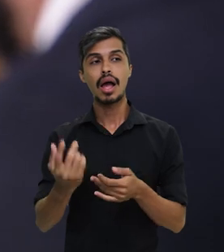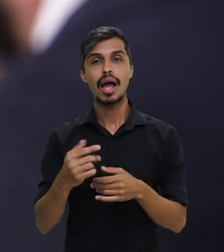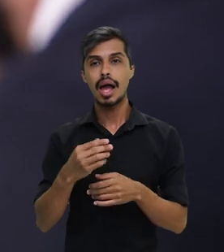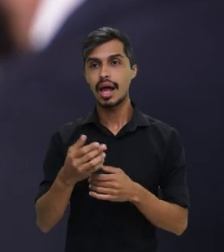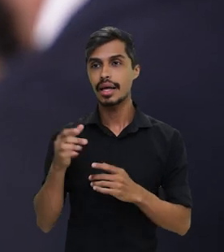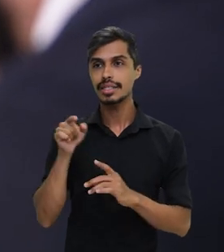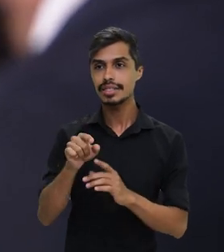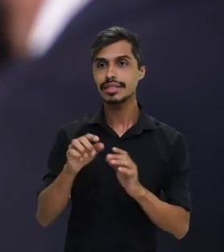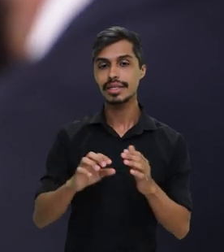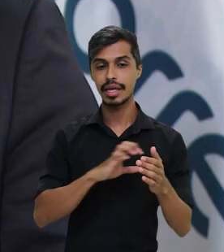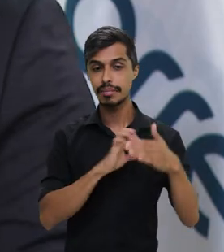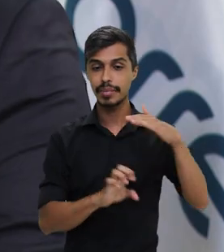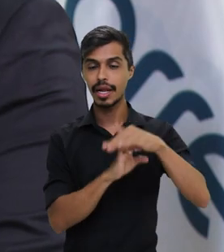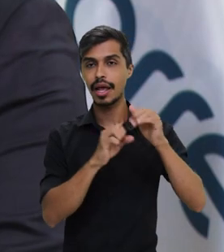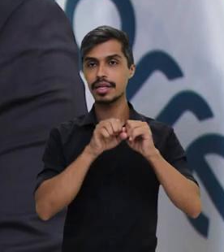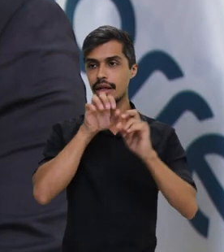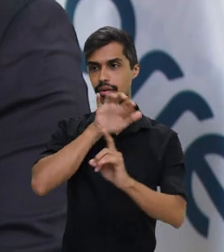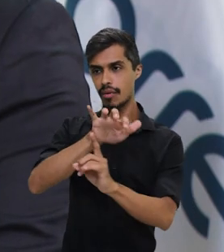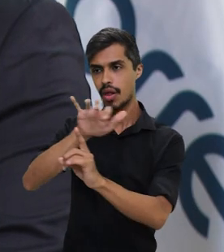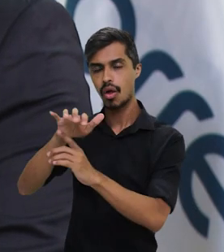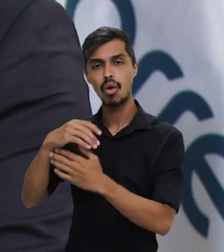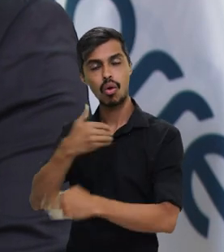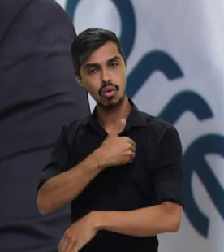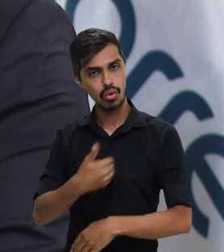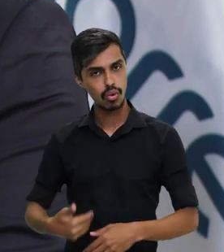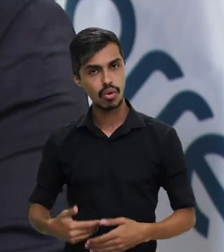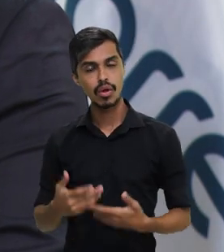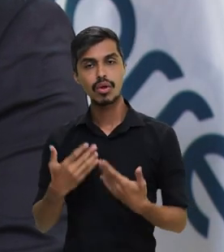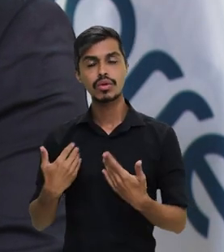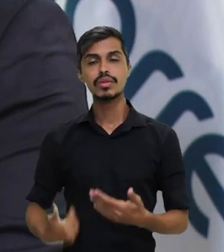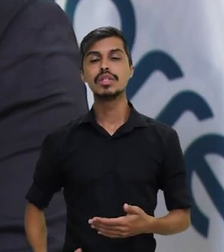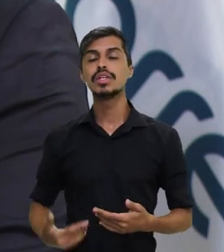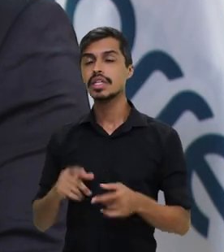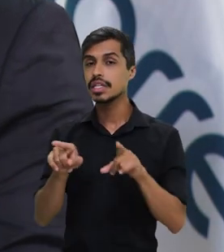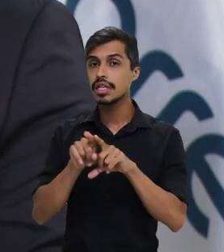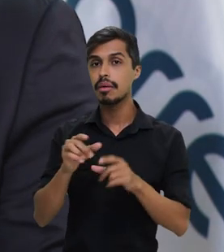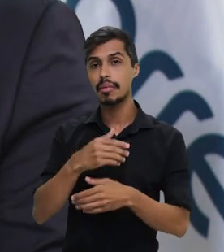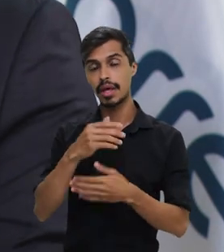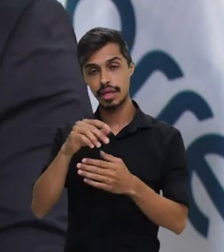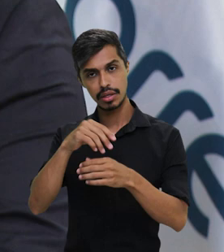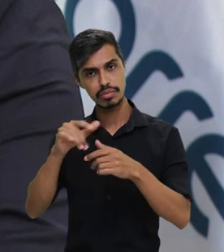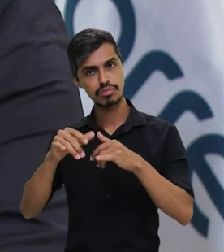a prospectar no mercado. E também vamos diversificar os nossos investimentos,